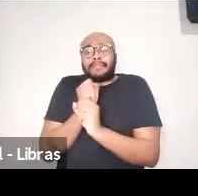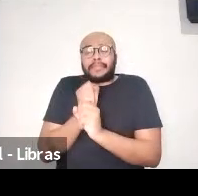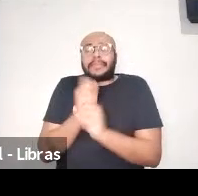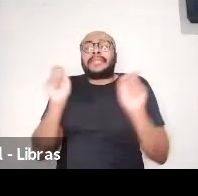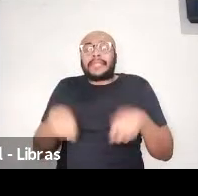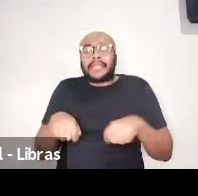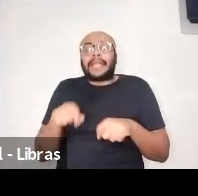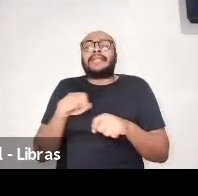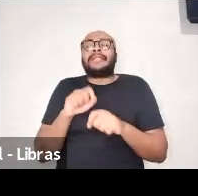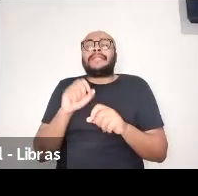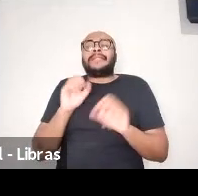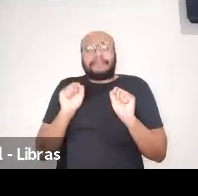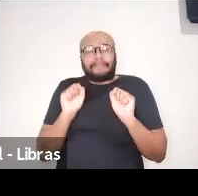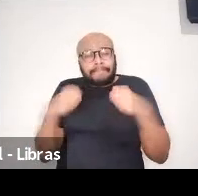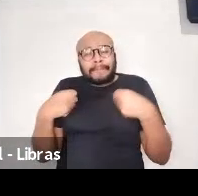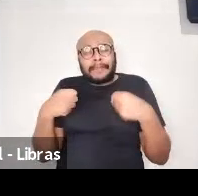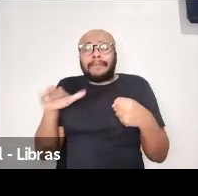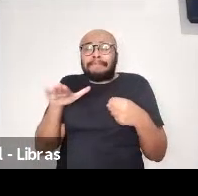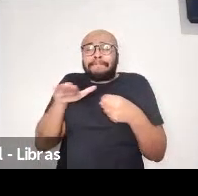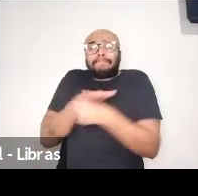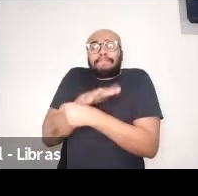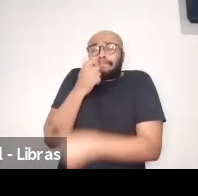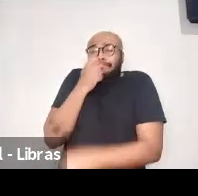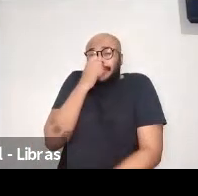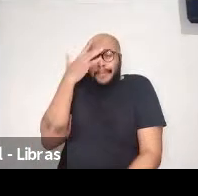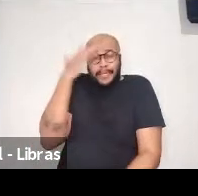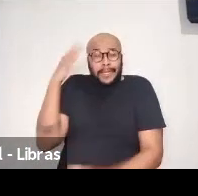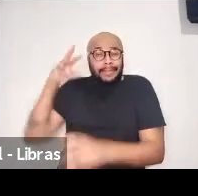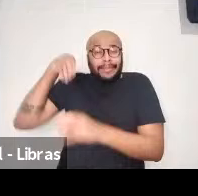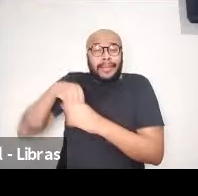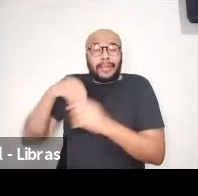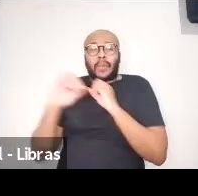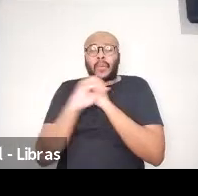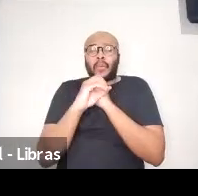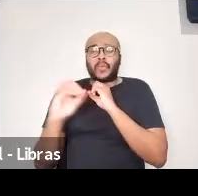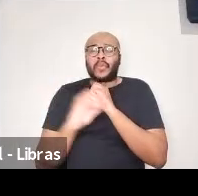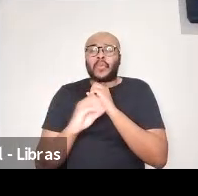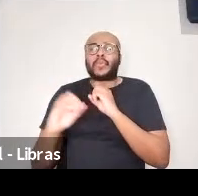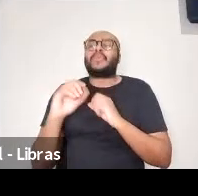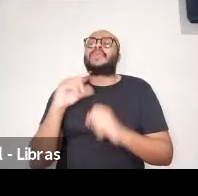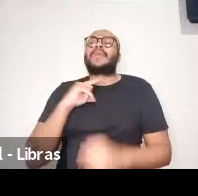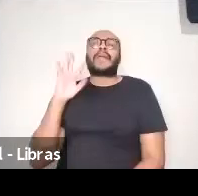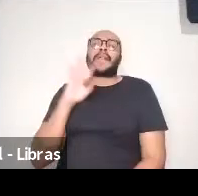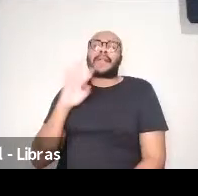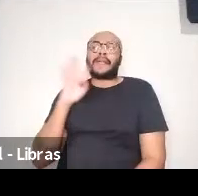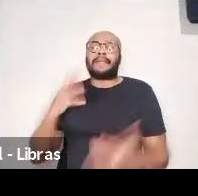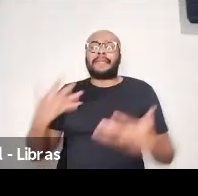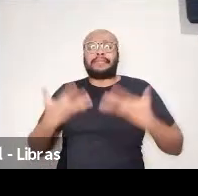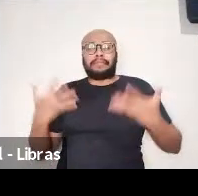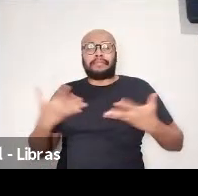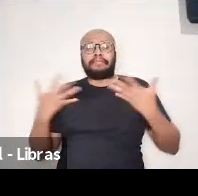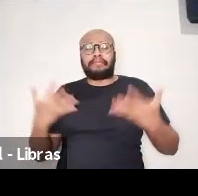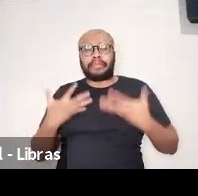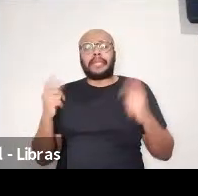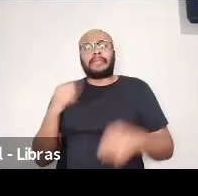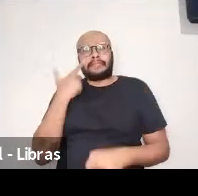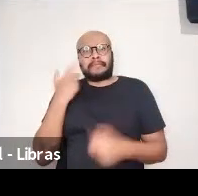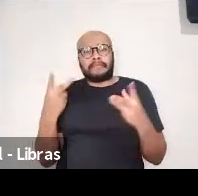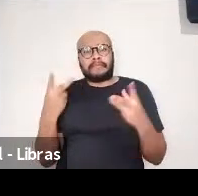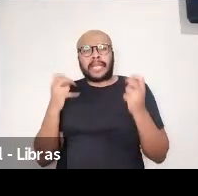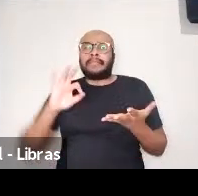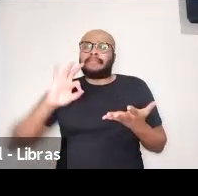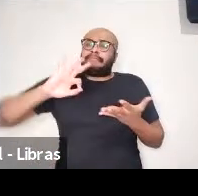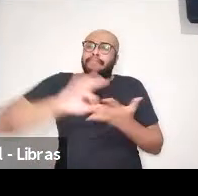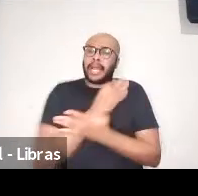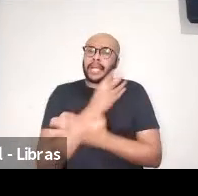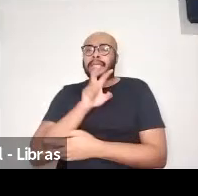mais alguns para que a gente possa estar junto, é, e foi uma alegria, né, temos uma adesão além das 50 vagas